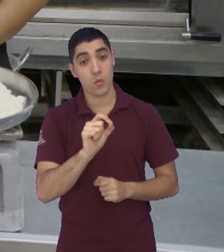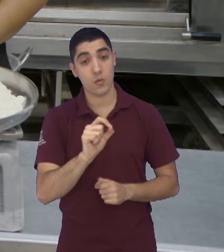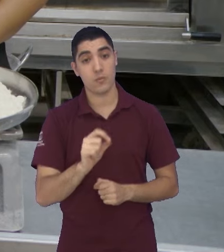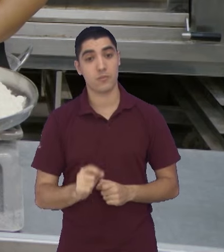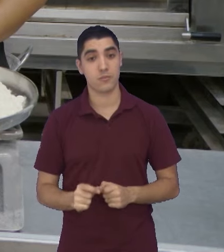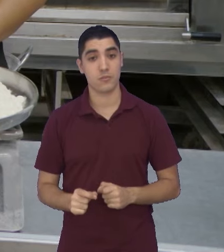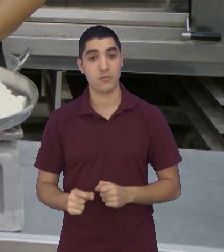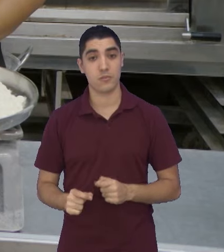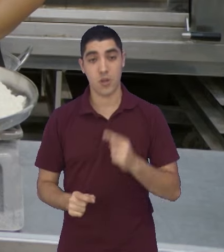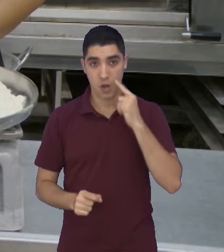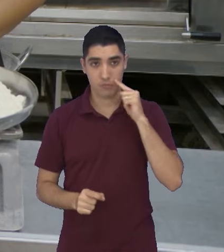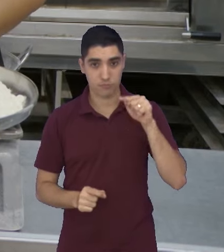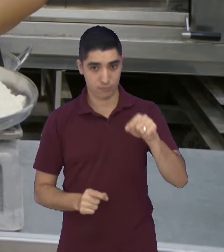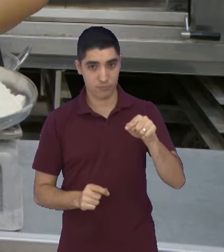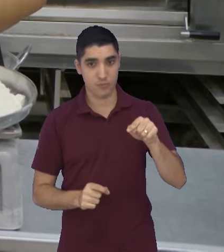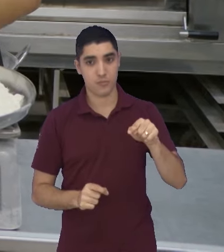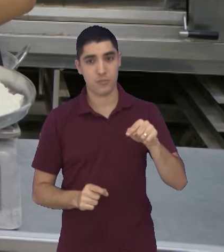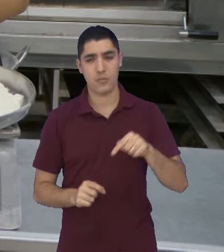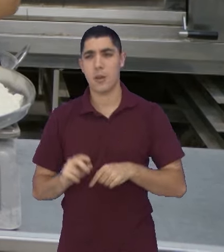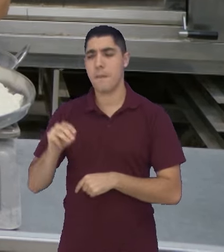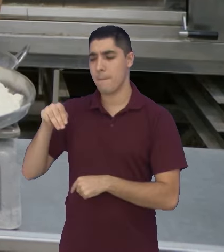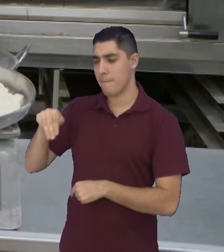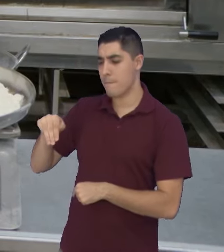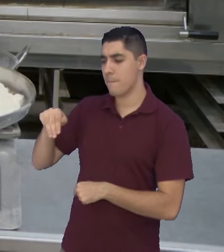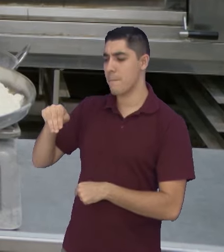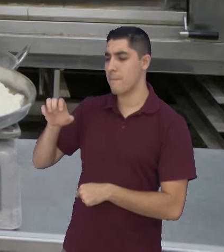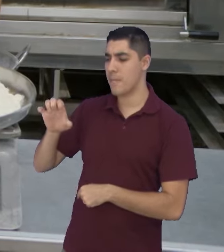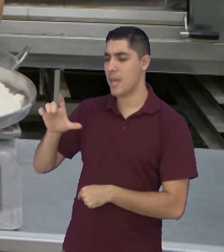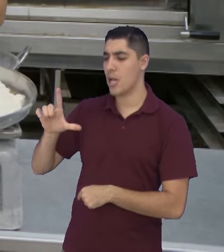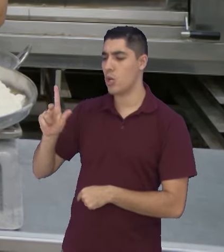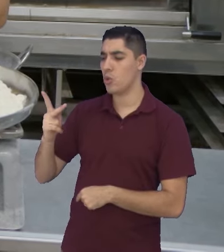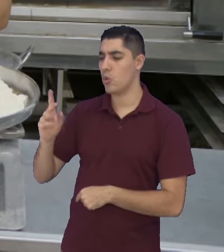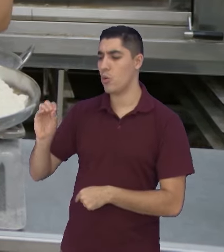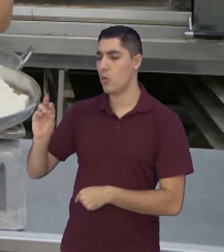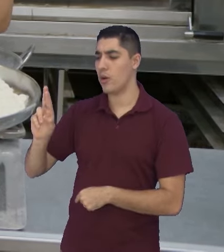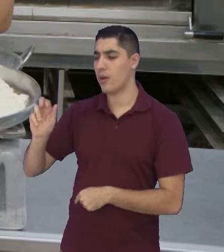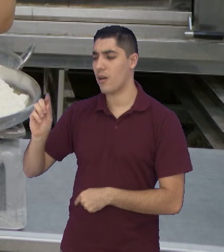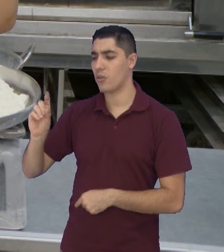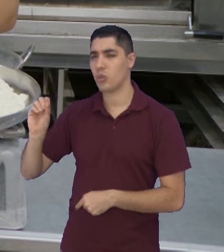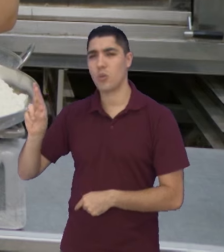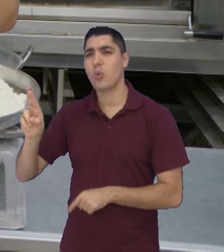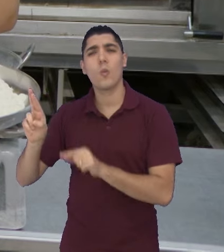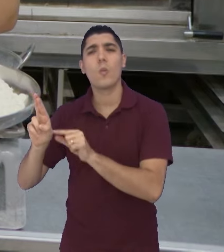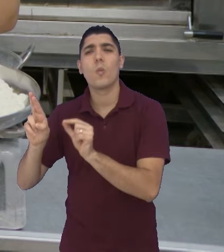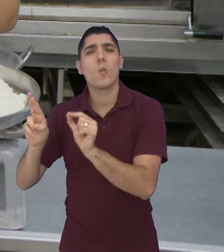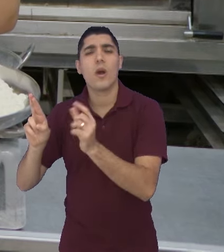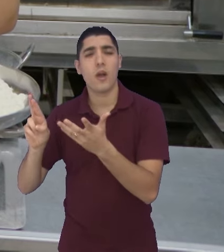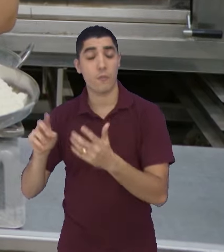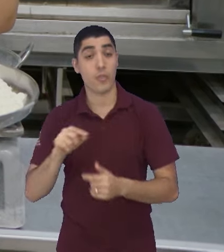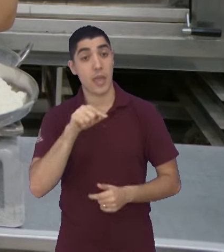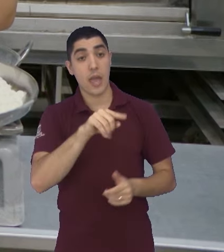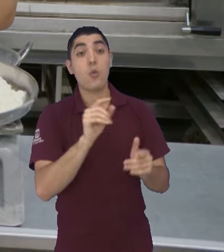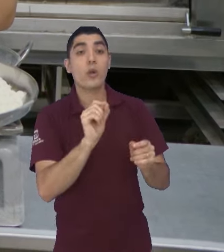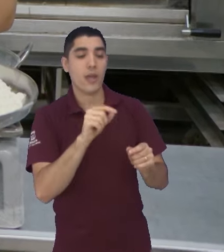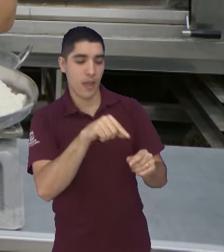a química, o melhorador, Melhorador, o que é melhorador? Esse aqui, ele ajuda a massa a ficar na câmera fria